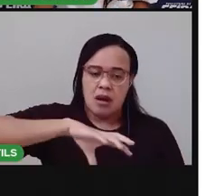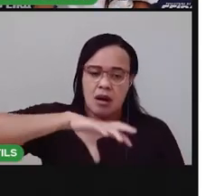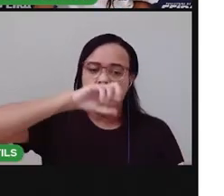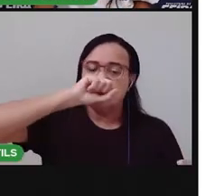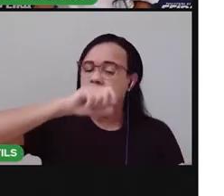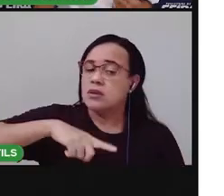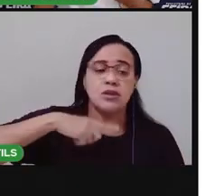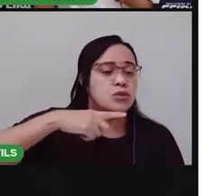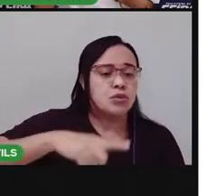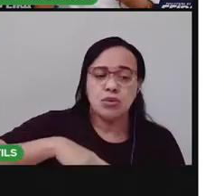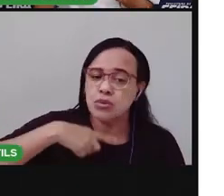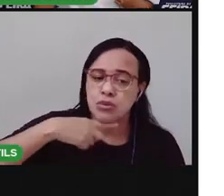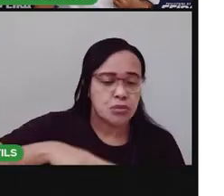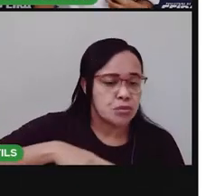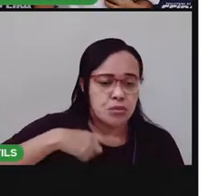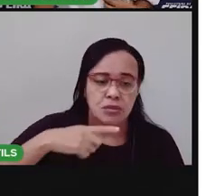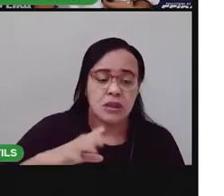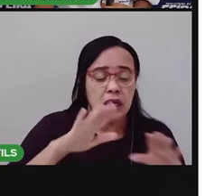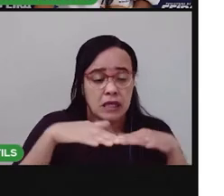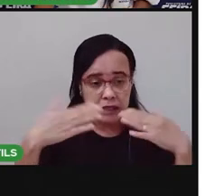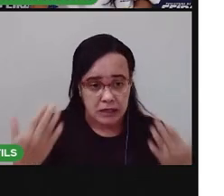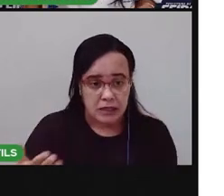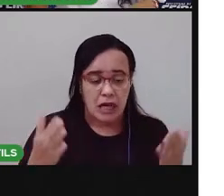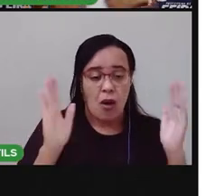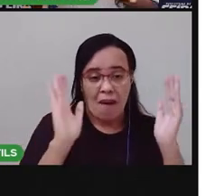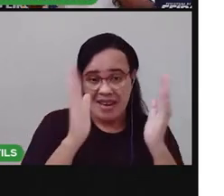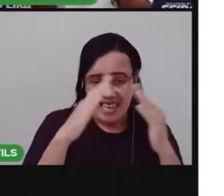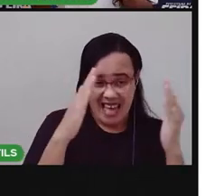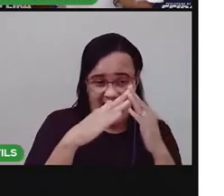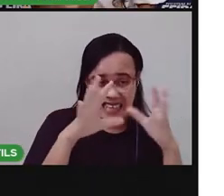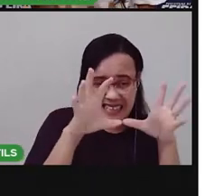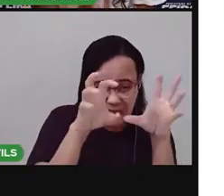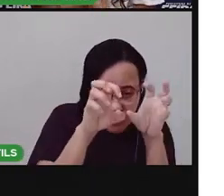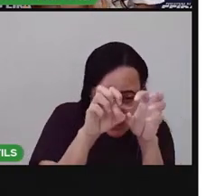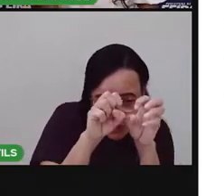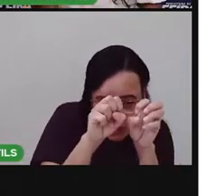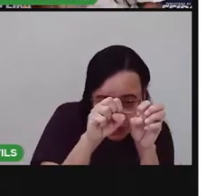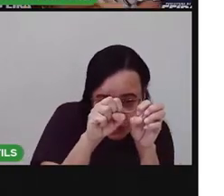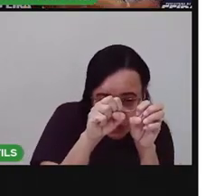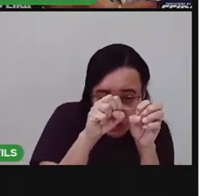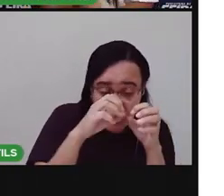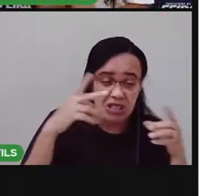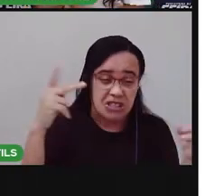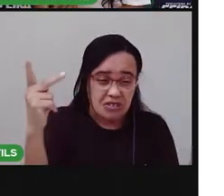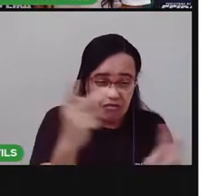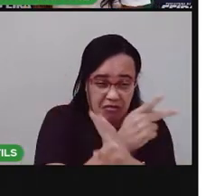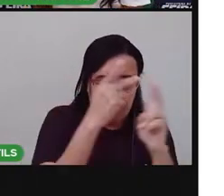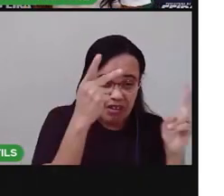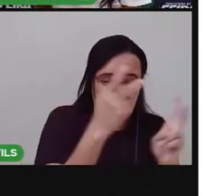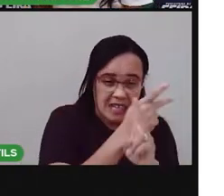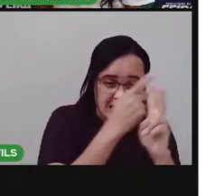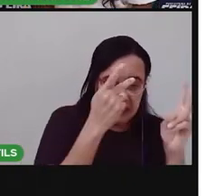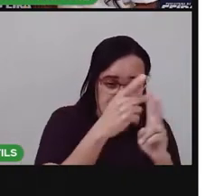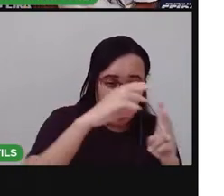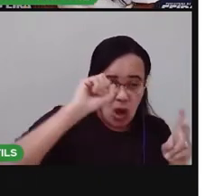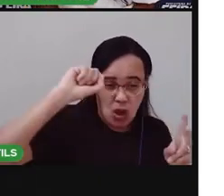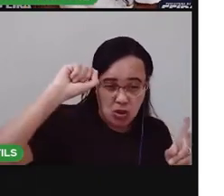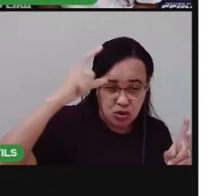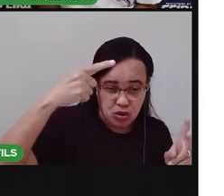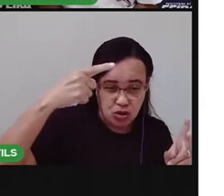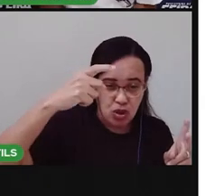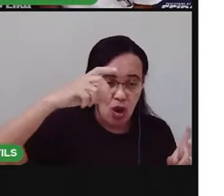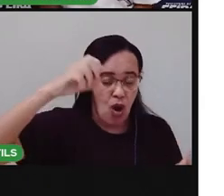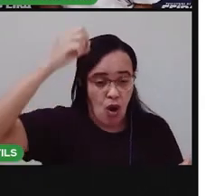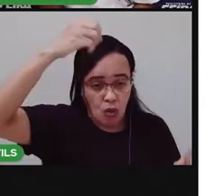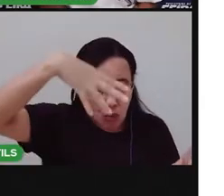regularmente a que não recebe ventilação ela piora e muito o quadro de uma criança que tem asma então